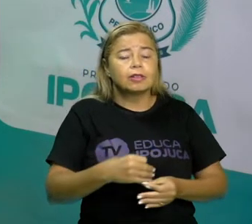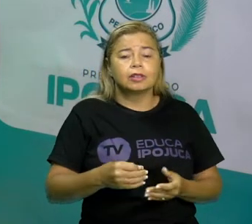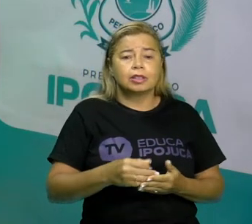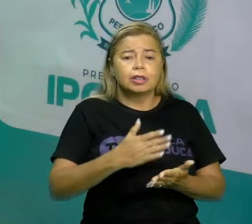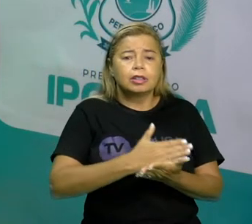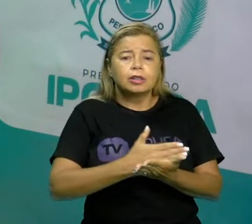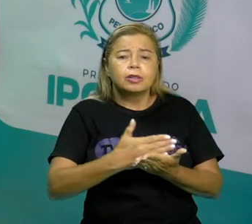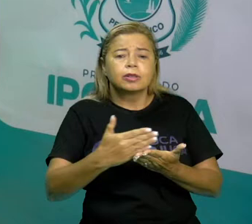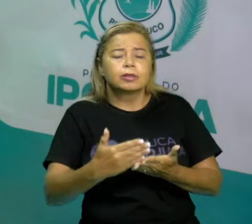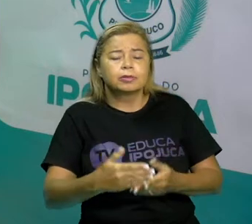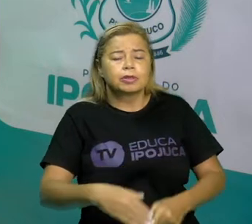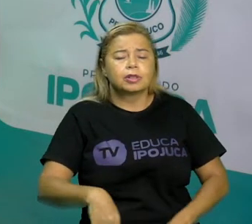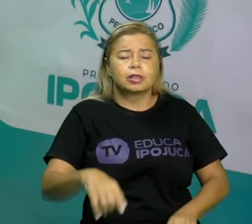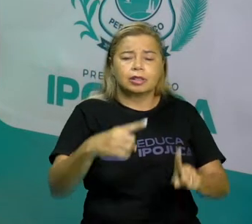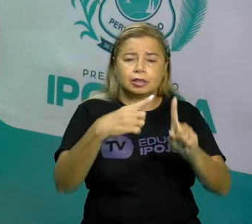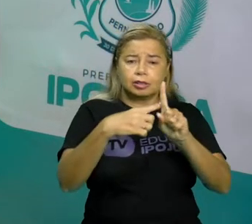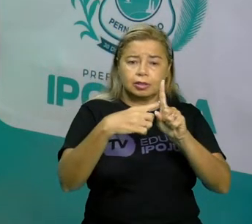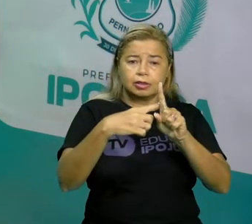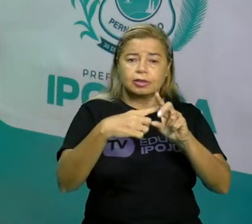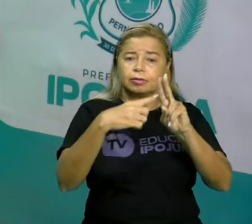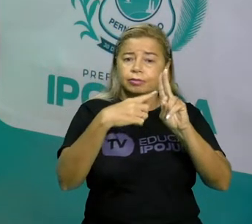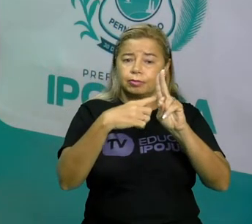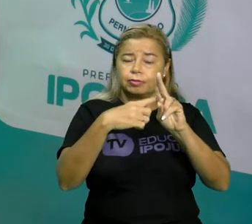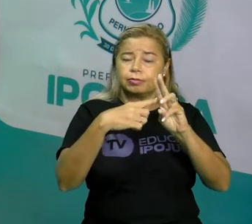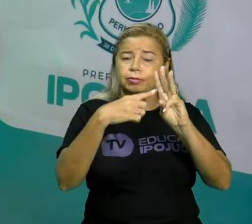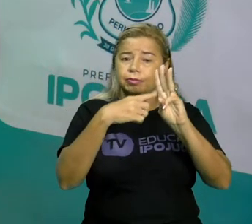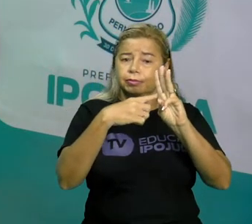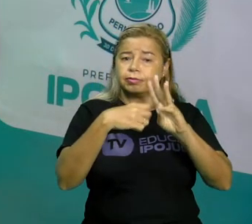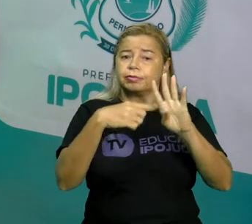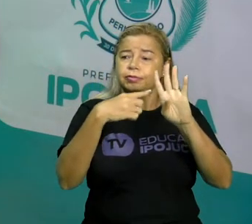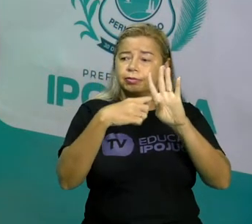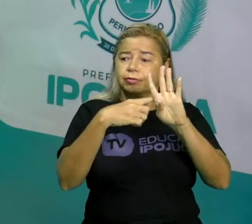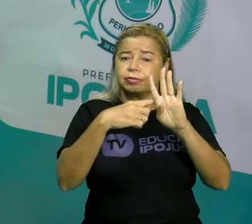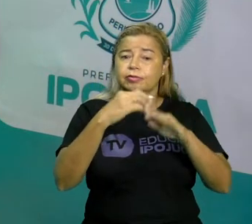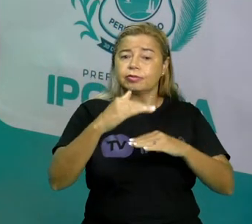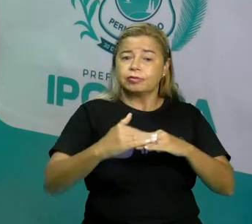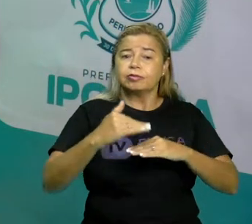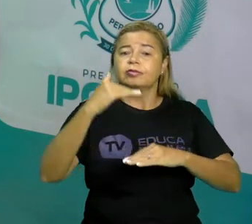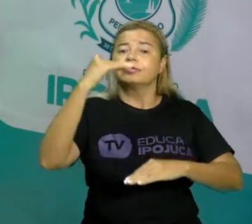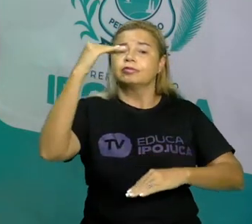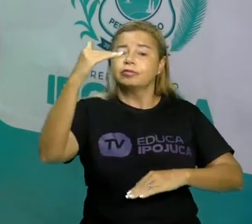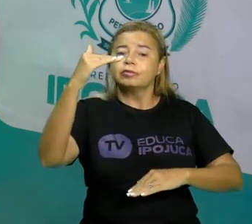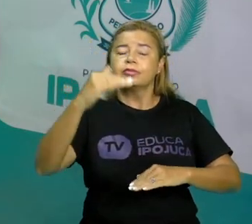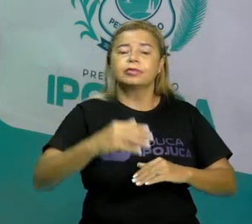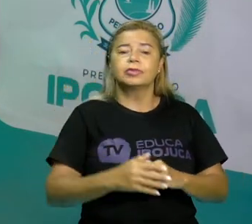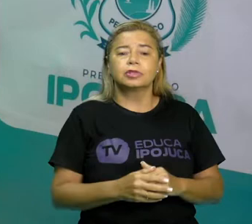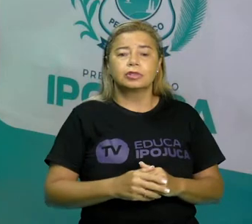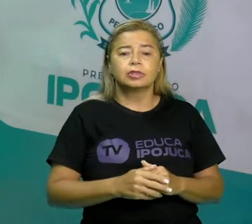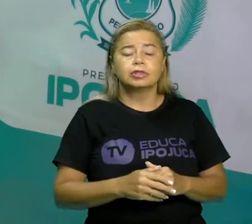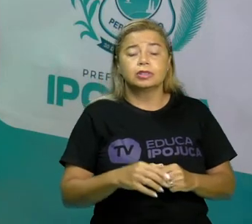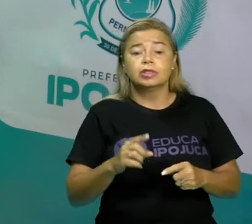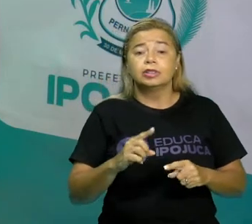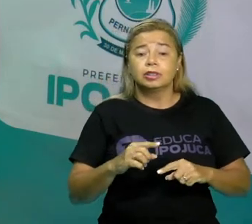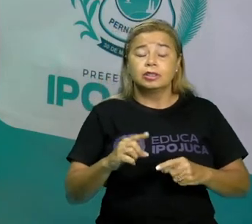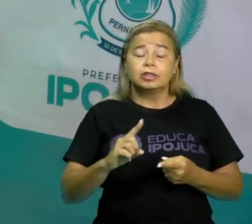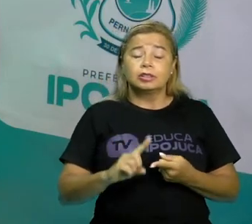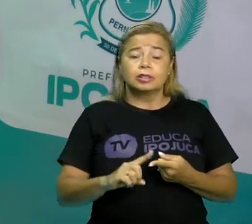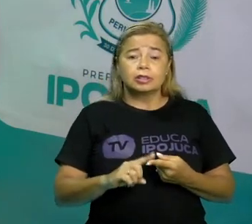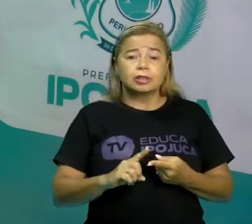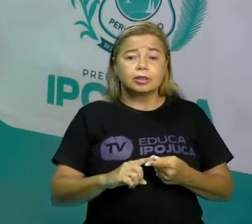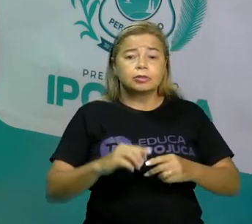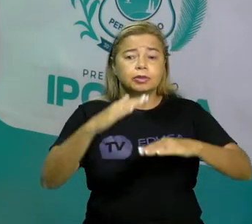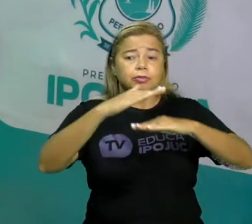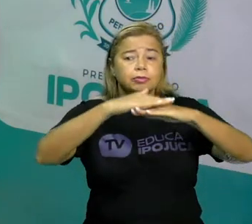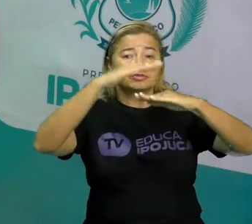dezena, para a centena, para milhar e, assim, vou crescendo. E, quando eu vou fazer o caminho de volta, que é o